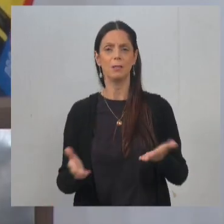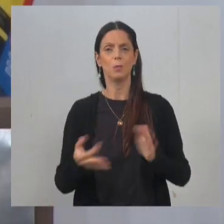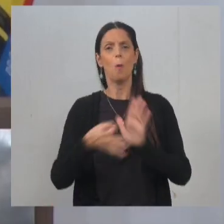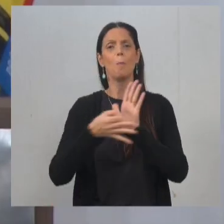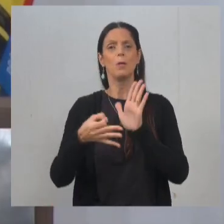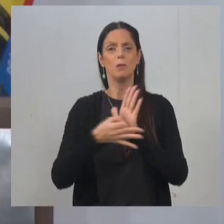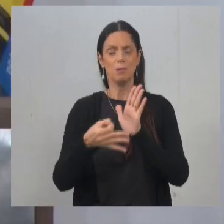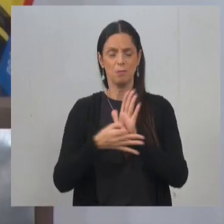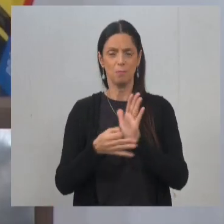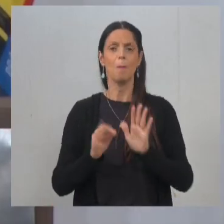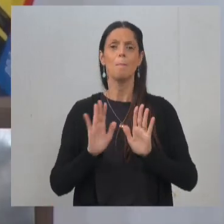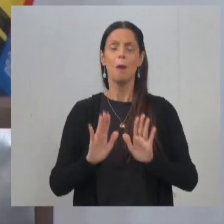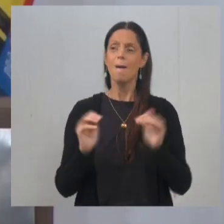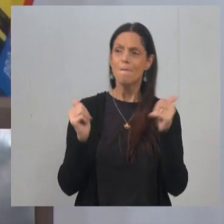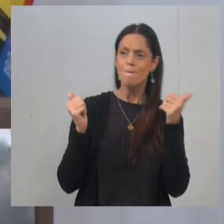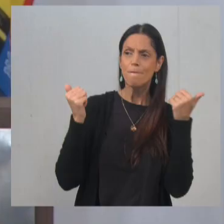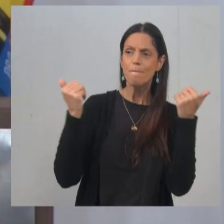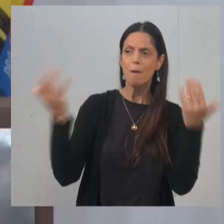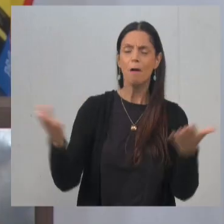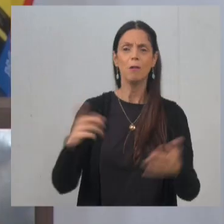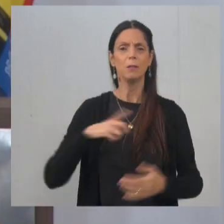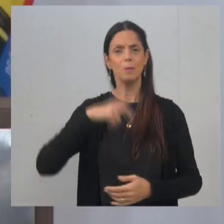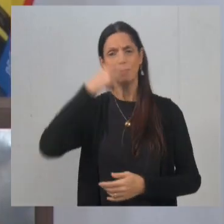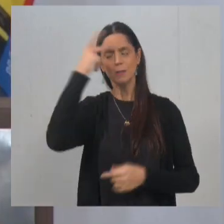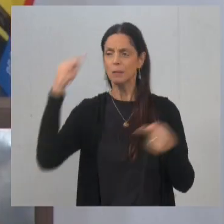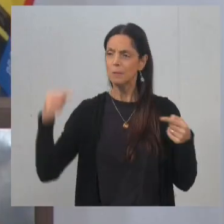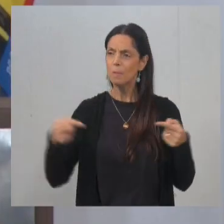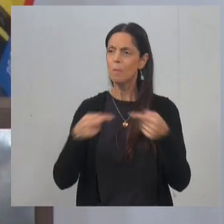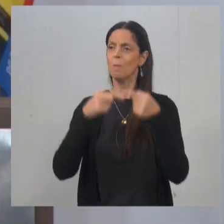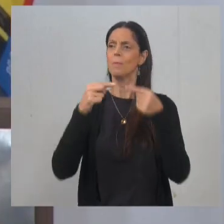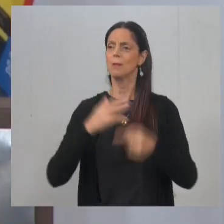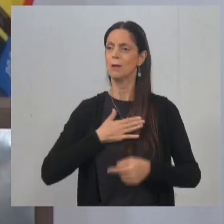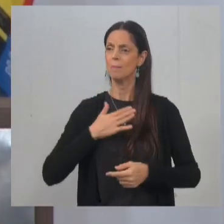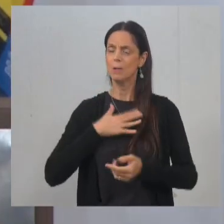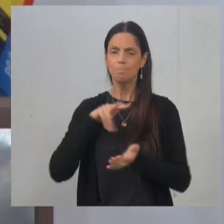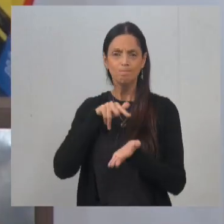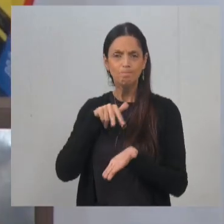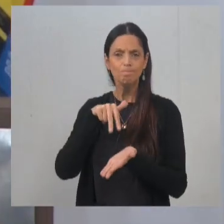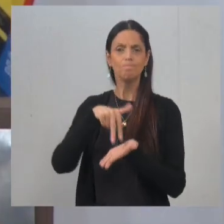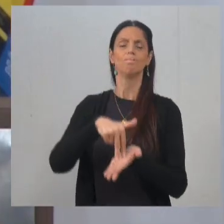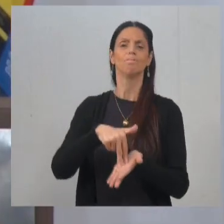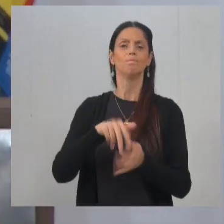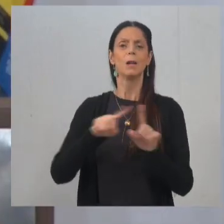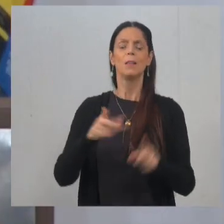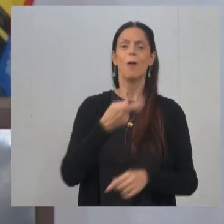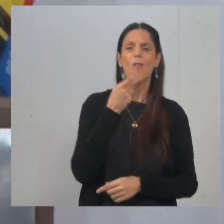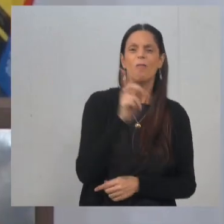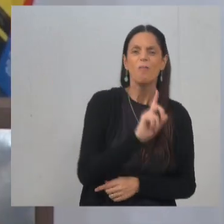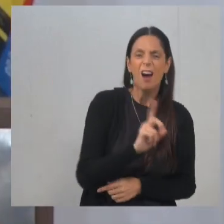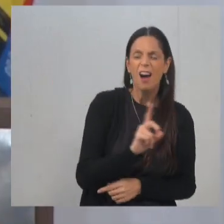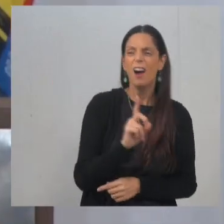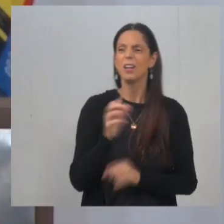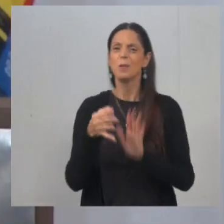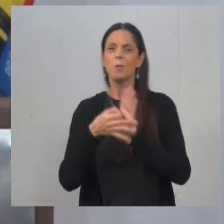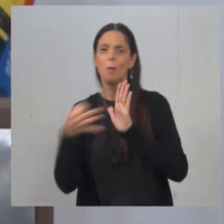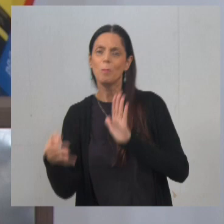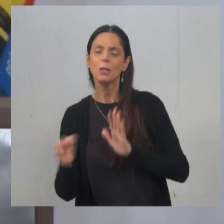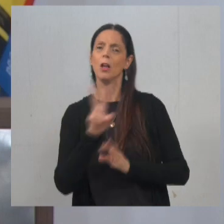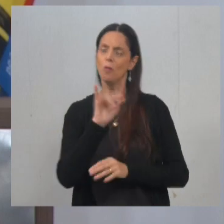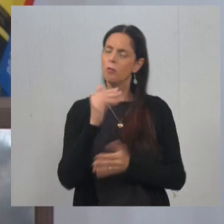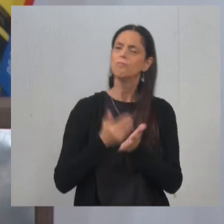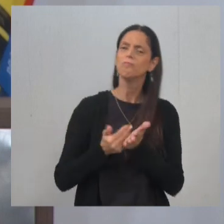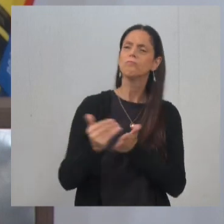muitas pessoas lá fora que se identificam exatamente com a nossa posição. Só que não falam, não comentam, não curtem. E eu vou fazer essas